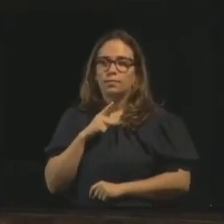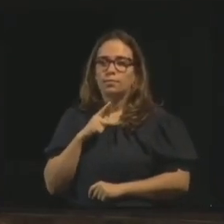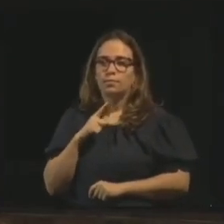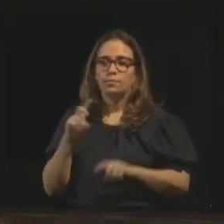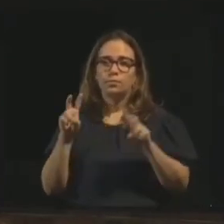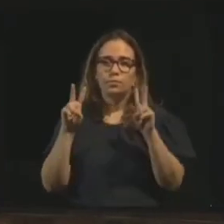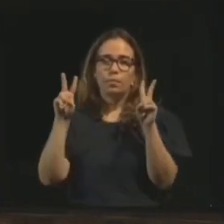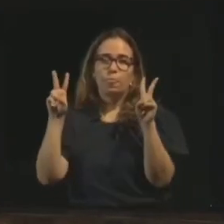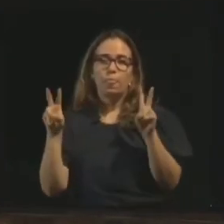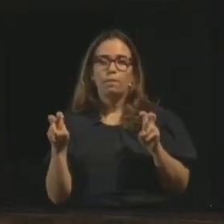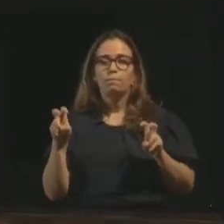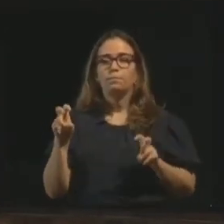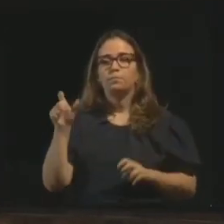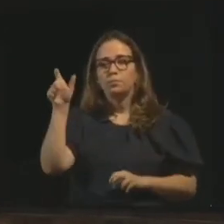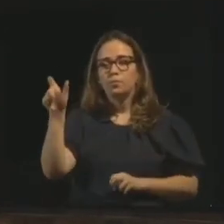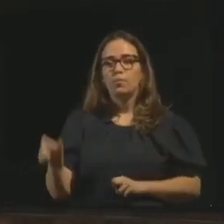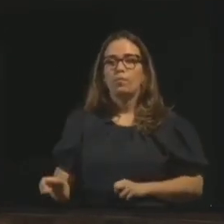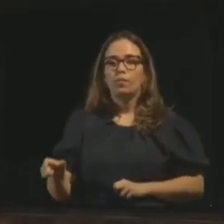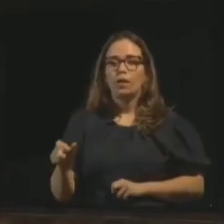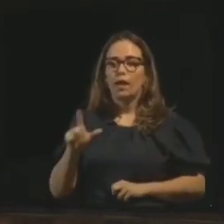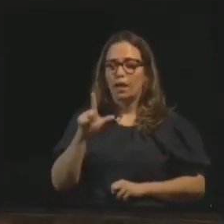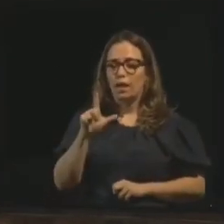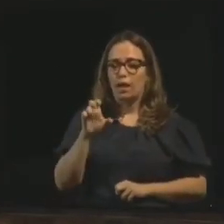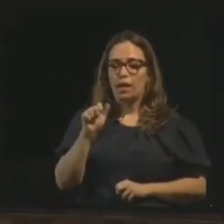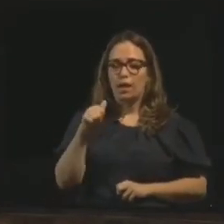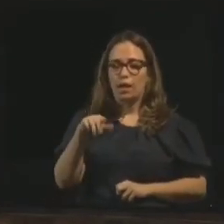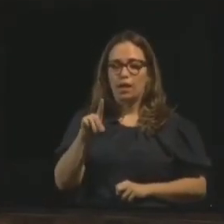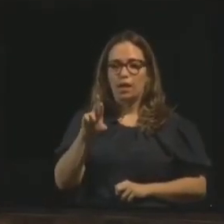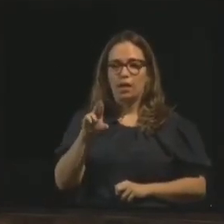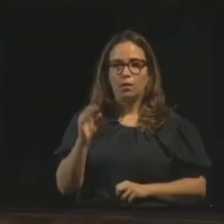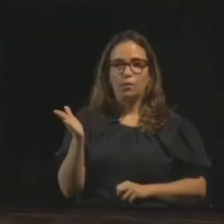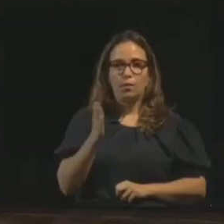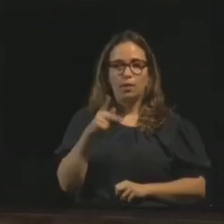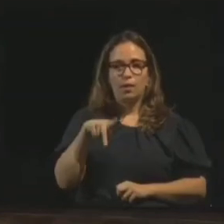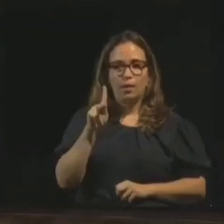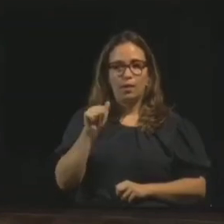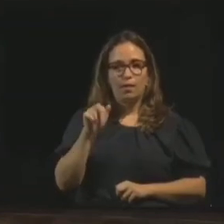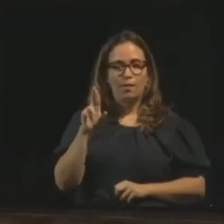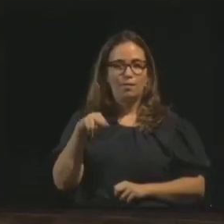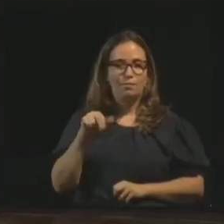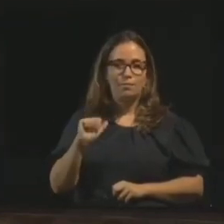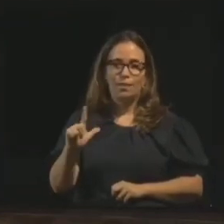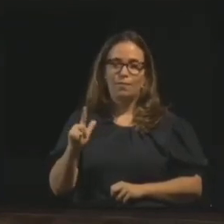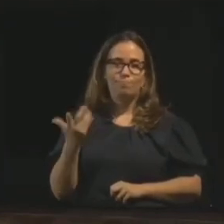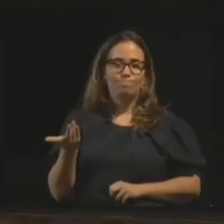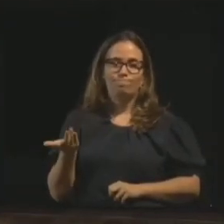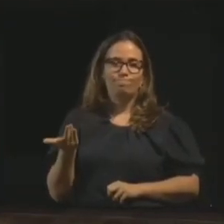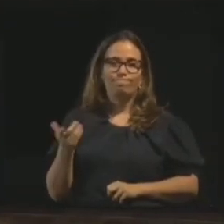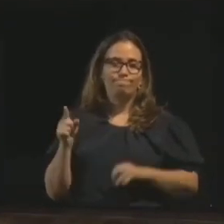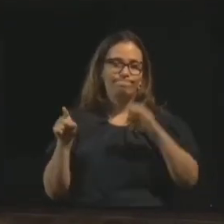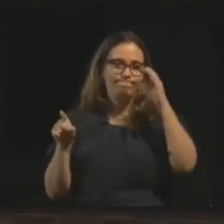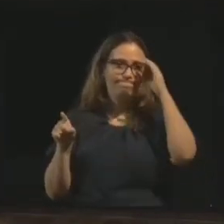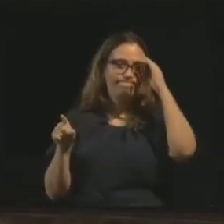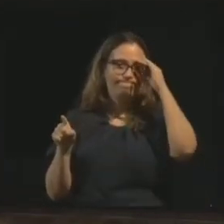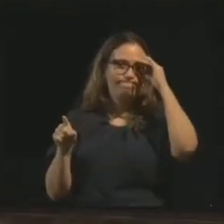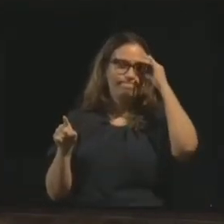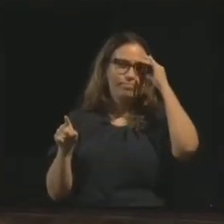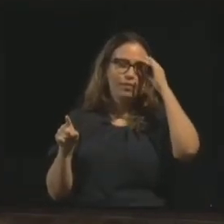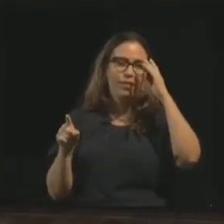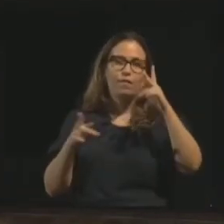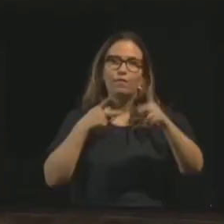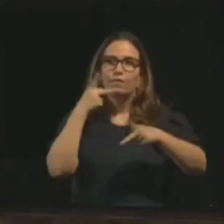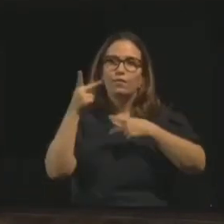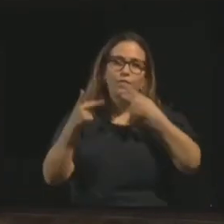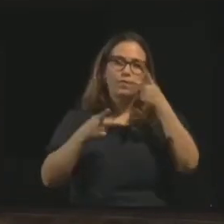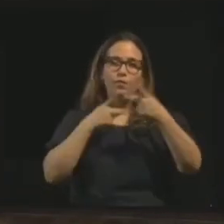aquele historiador, Leandro Karnal. Pena que ele é materialista ainda, mas ele fala